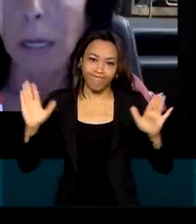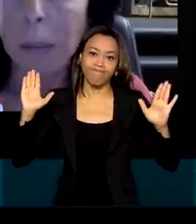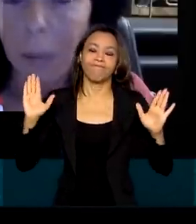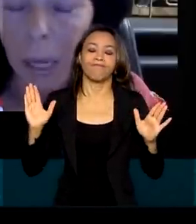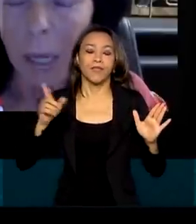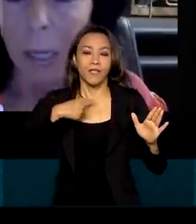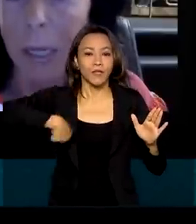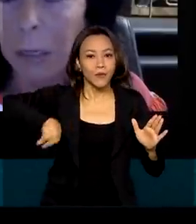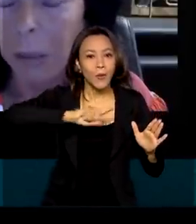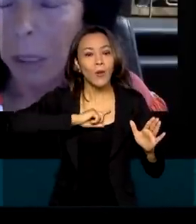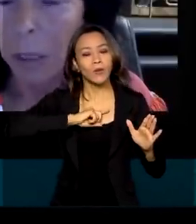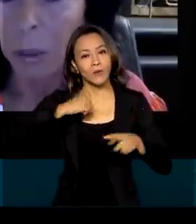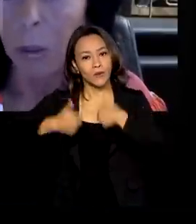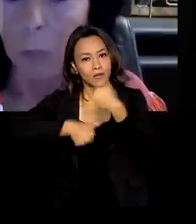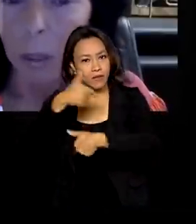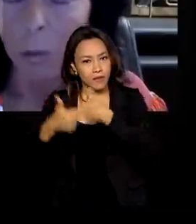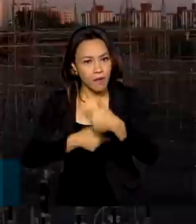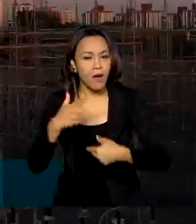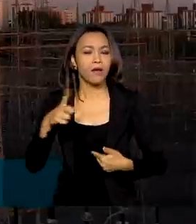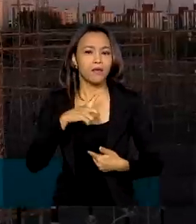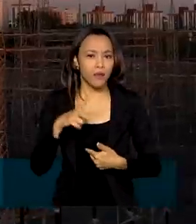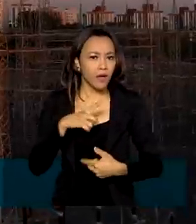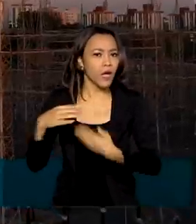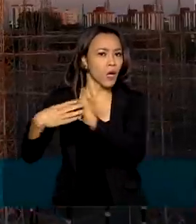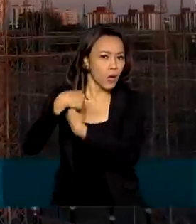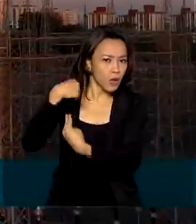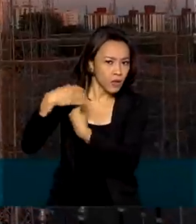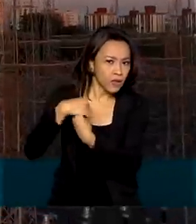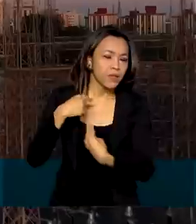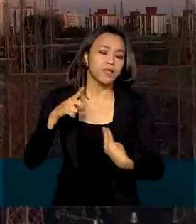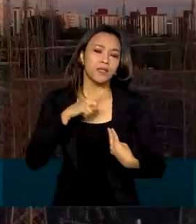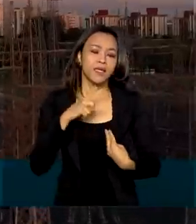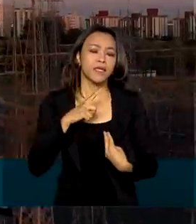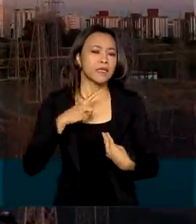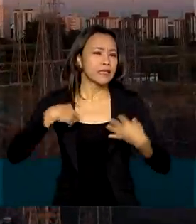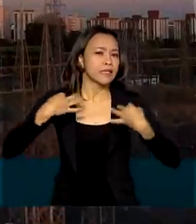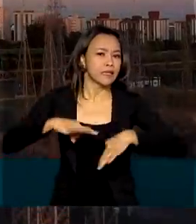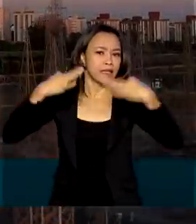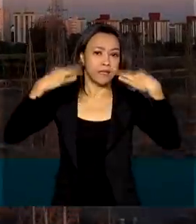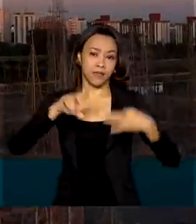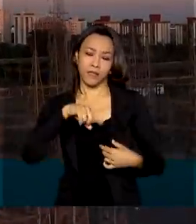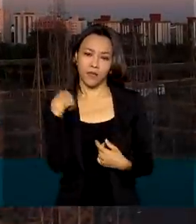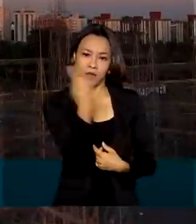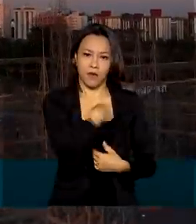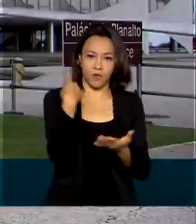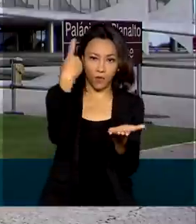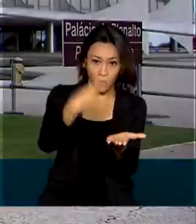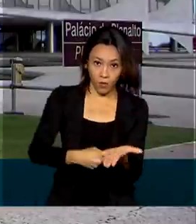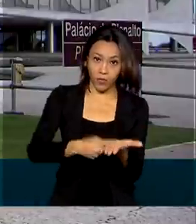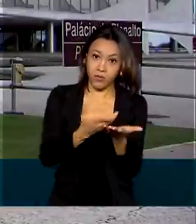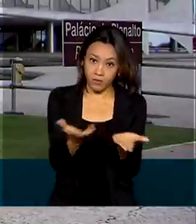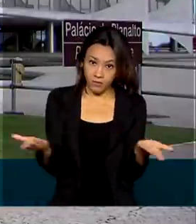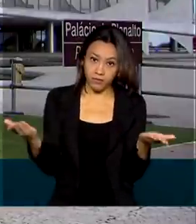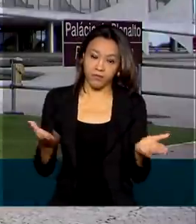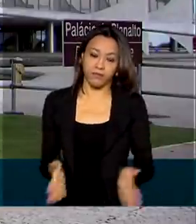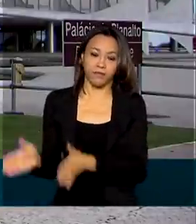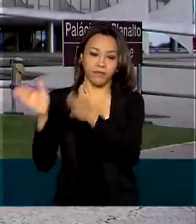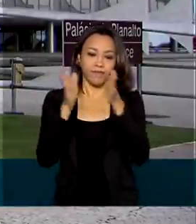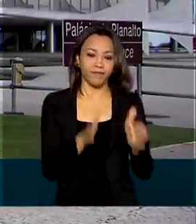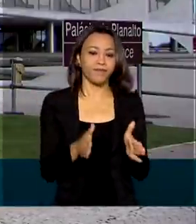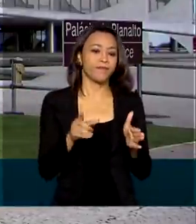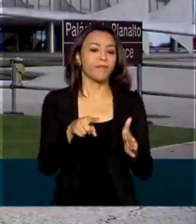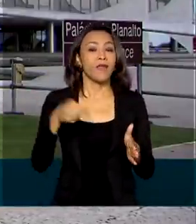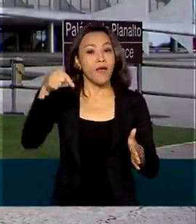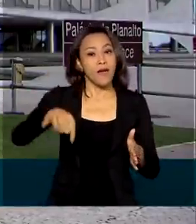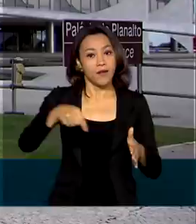tem esse direcionamento e tenho certeza que o nosso compromisso é esse. Nesta semana, o presidente